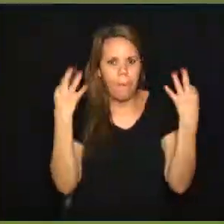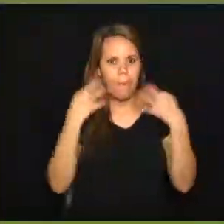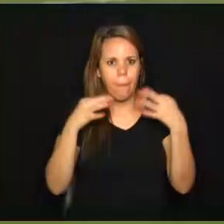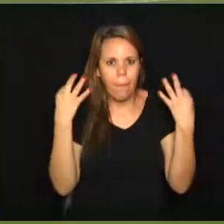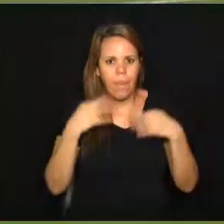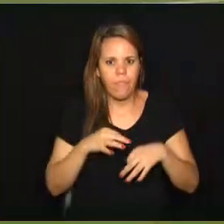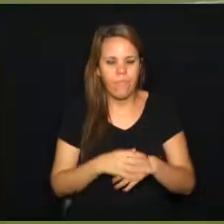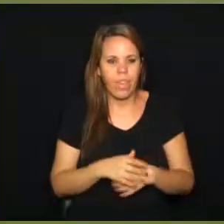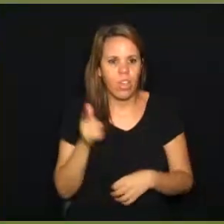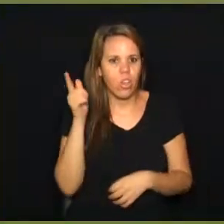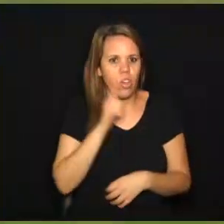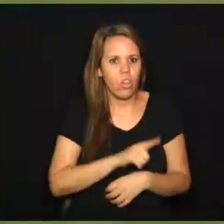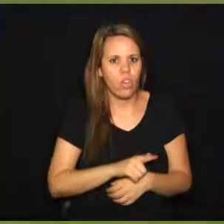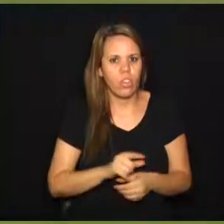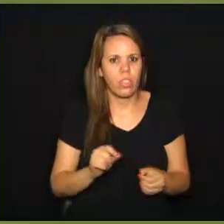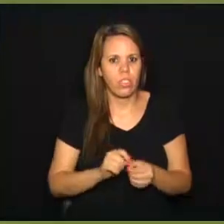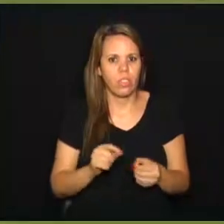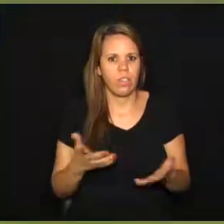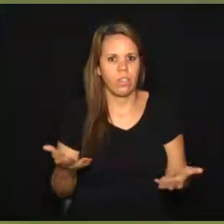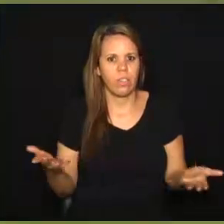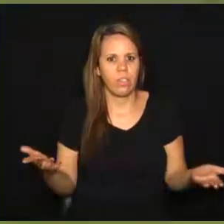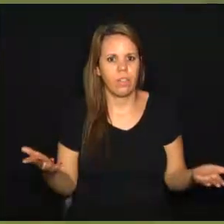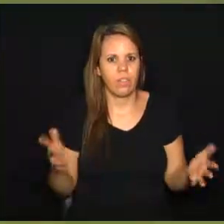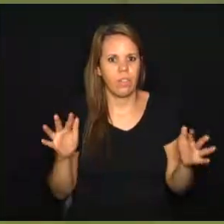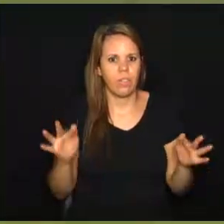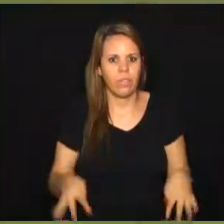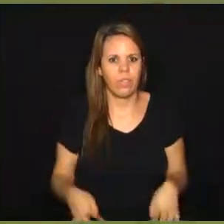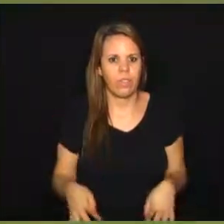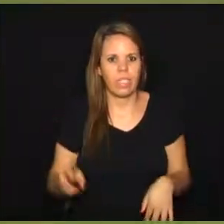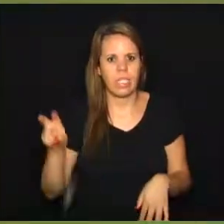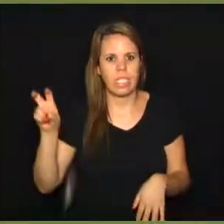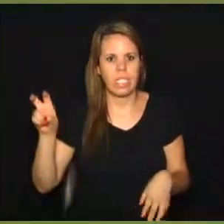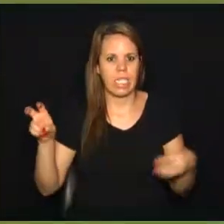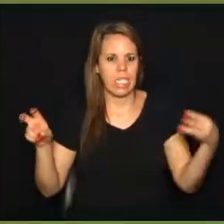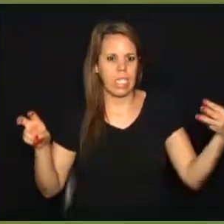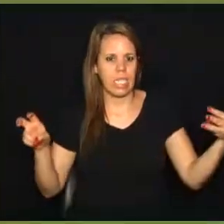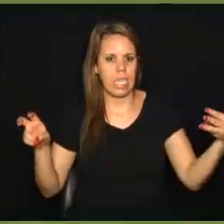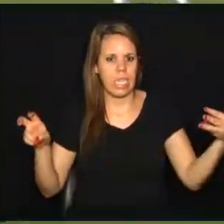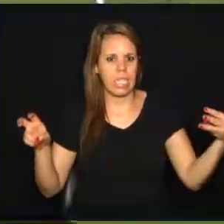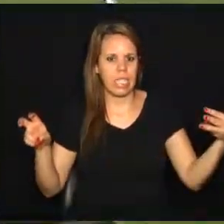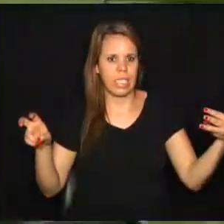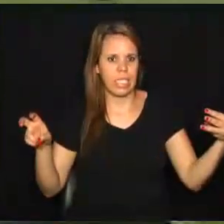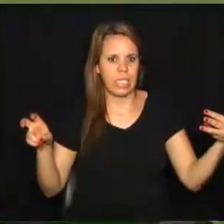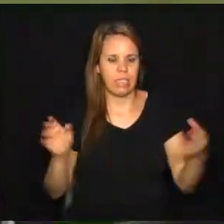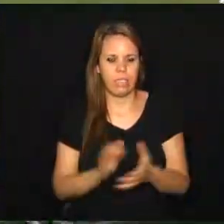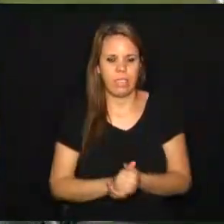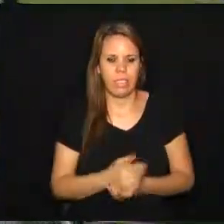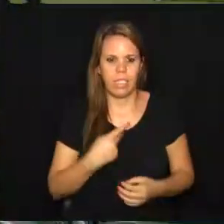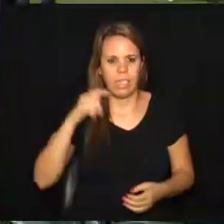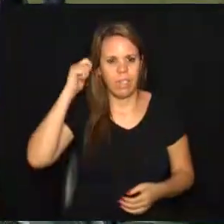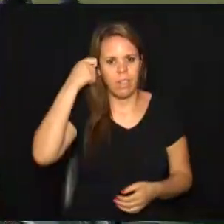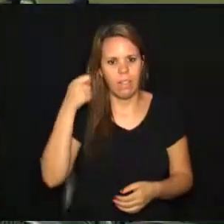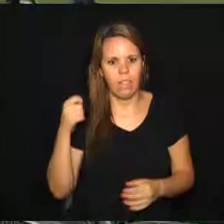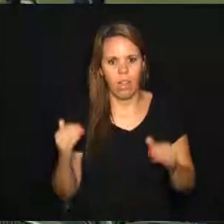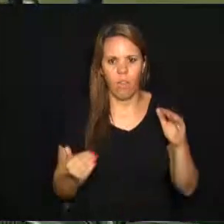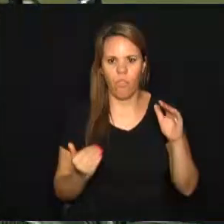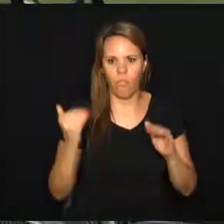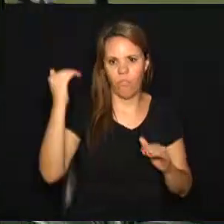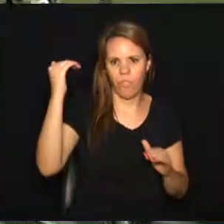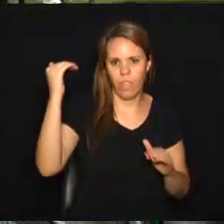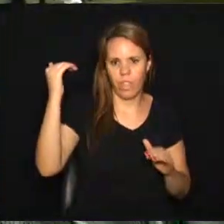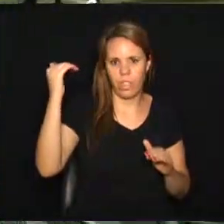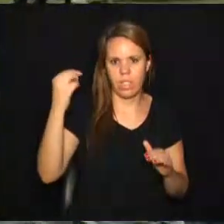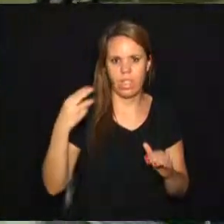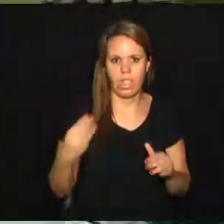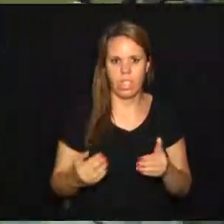Dauan e Bruno Rodrigues. Final 5 a 3 nos pênaltis e Macaca classificada à